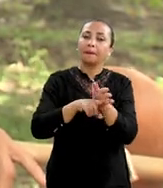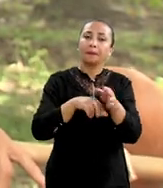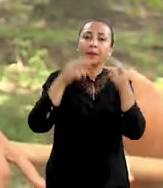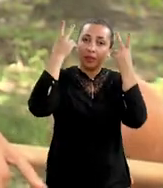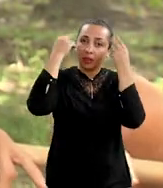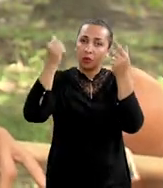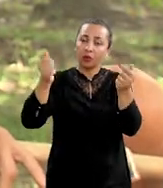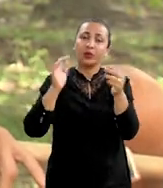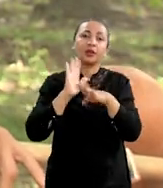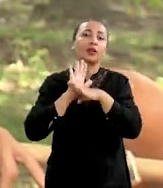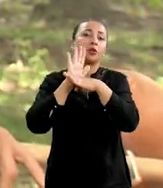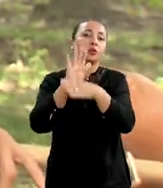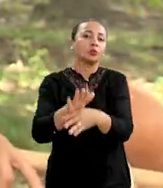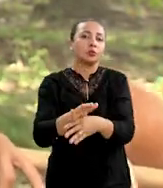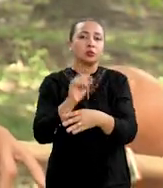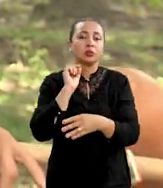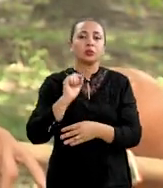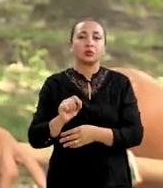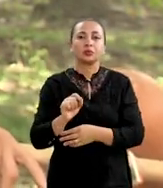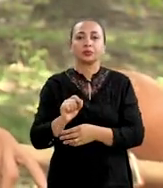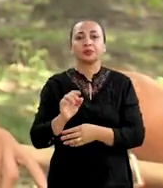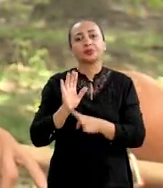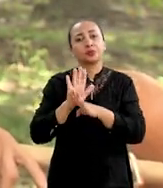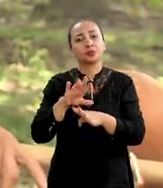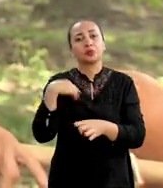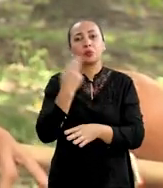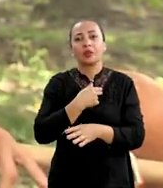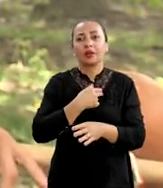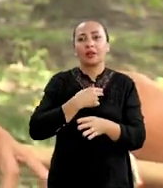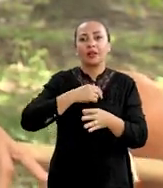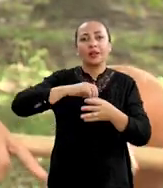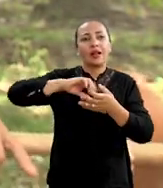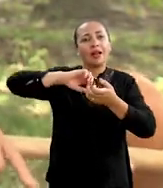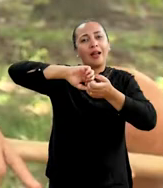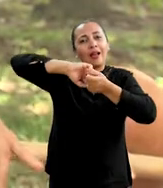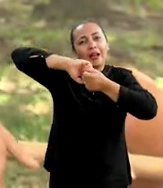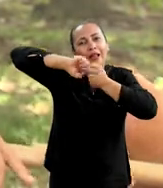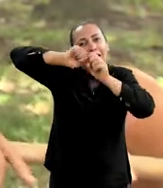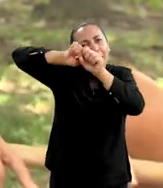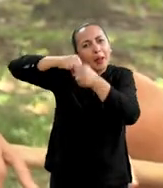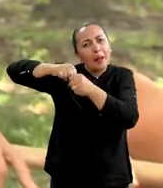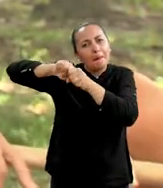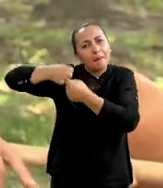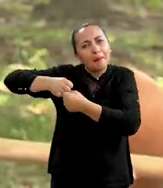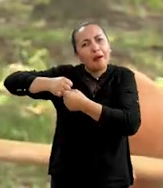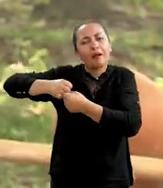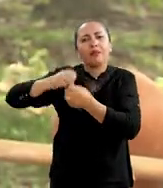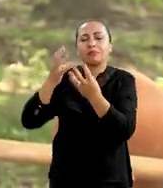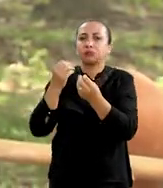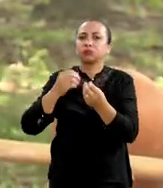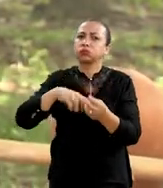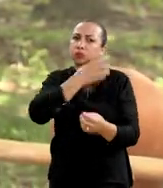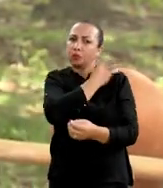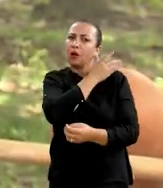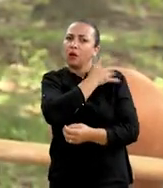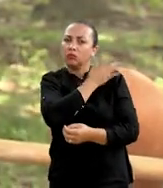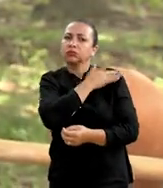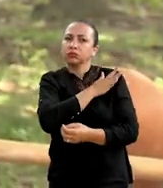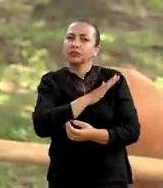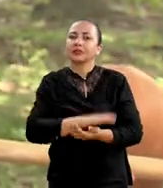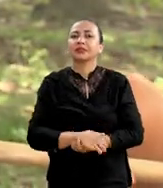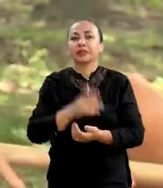dessa natureza, ela ajuda a gente desmistificar, desconstruir muitos